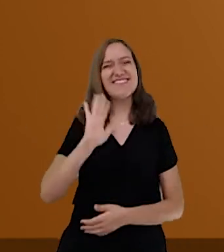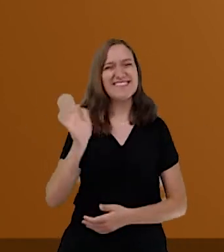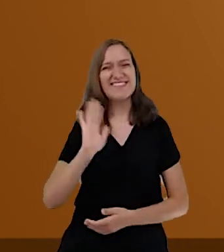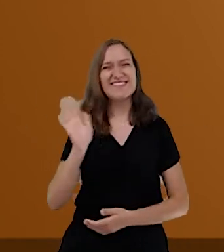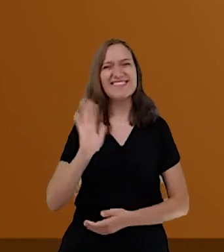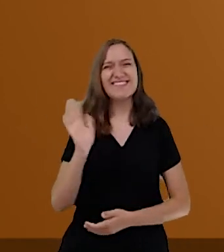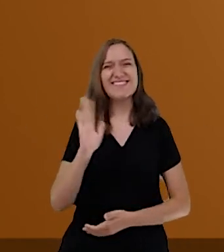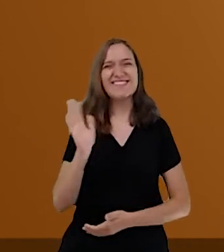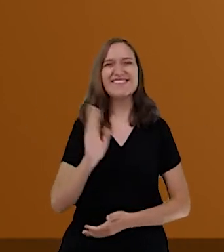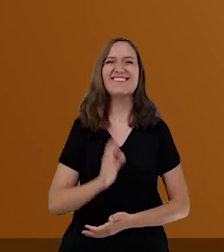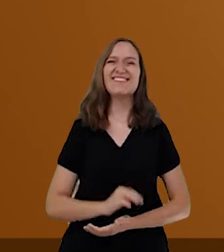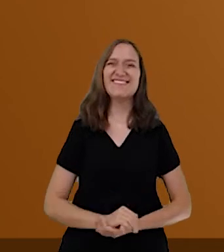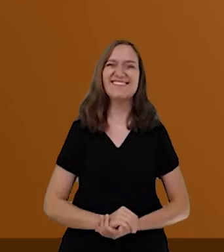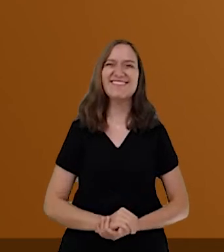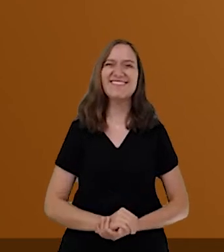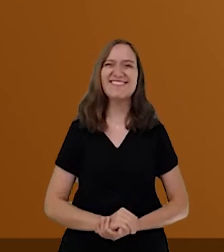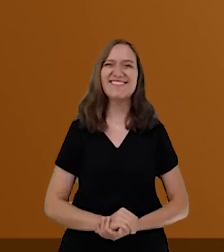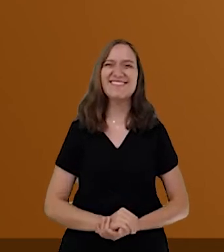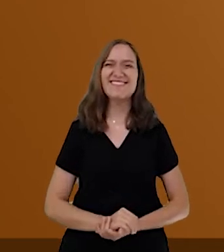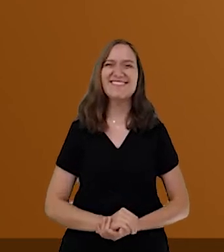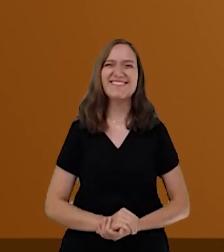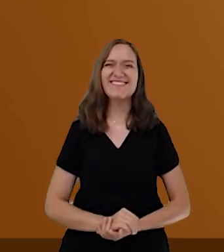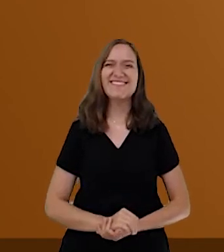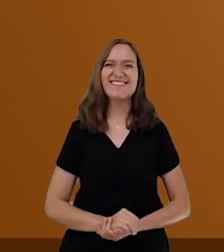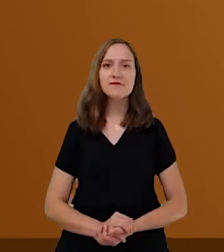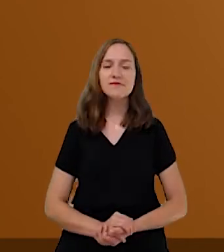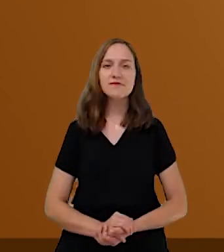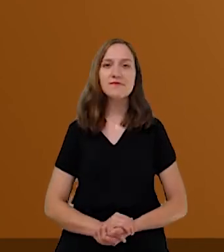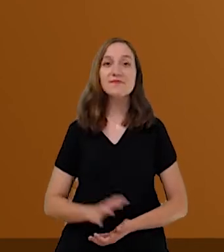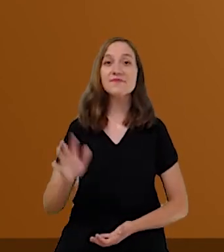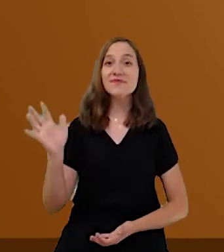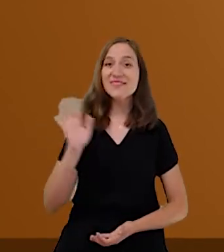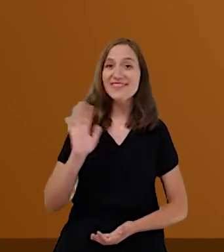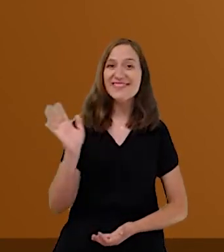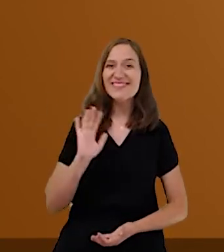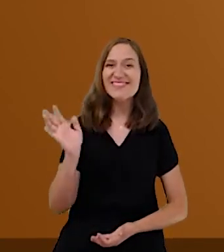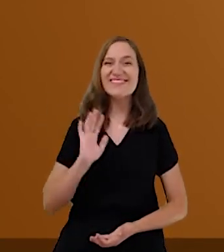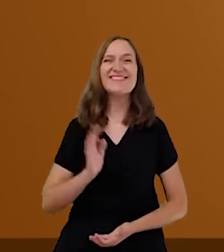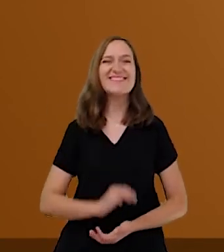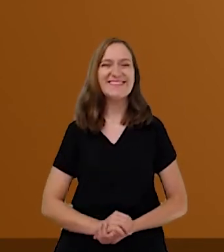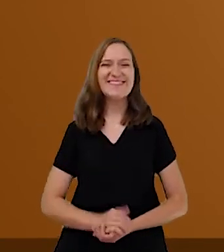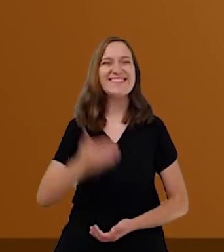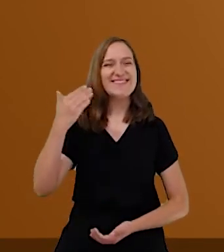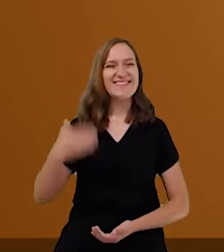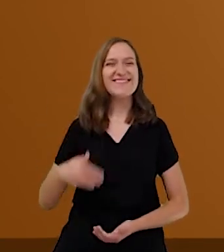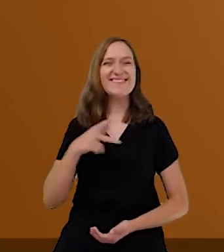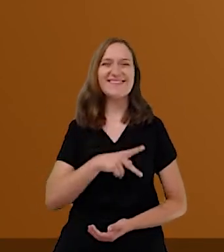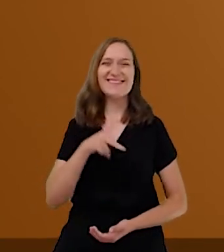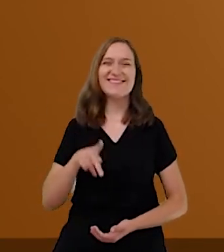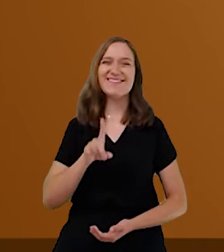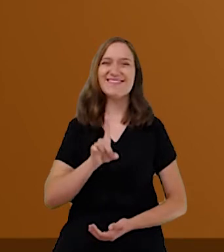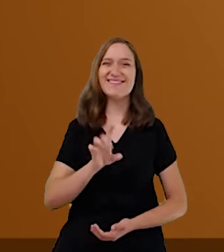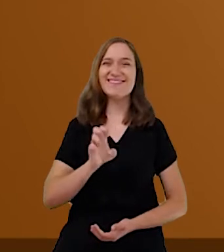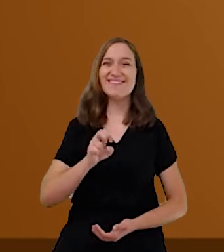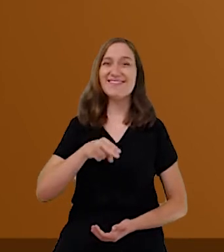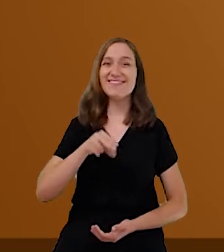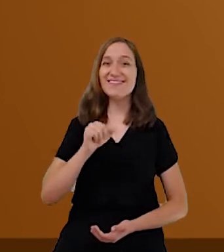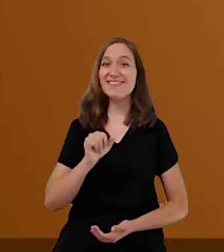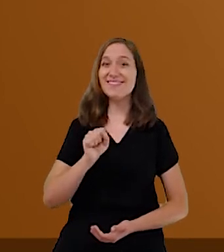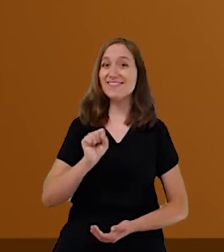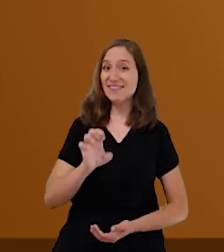Bye-bye! Até lá! Olá! Eu sou a professora Denise de Castro,